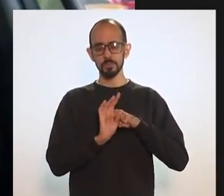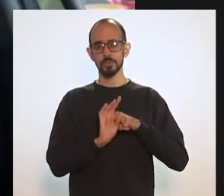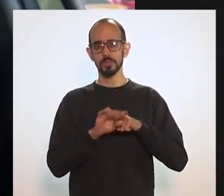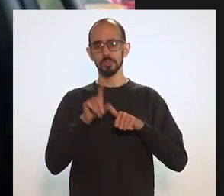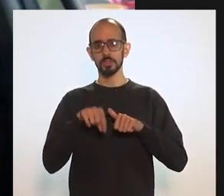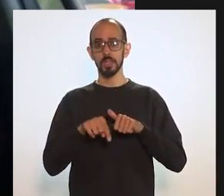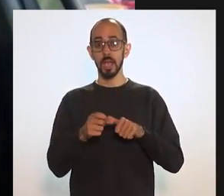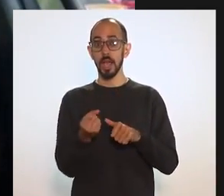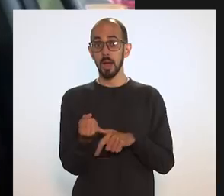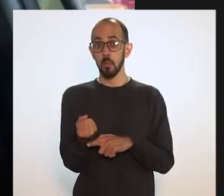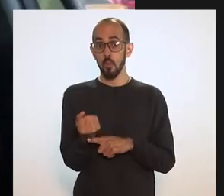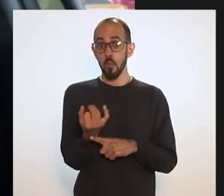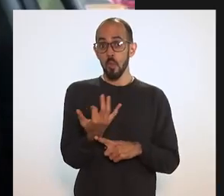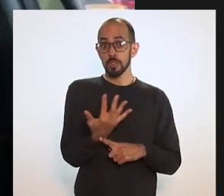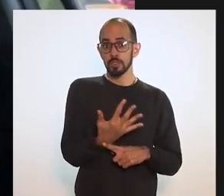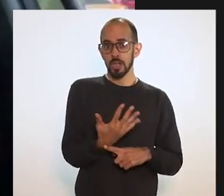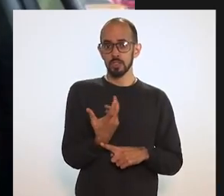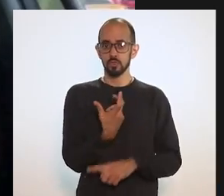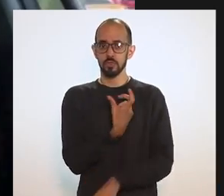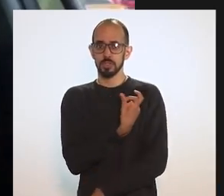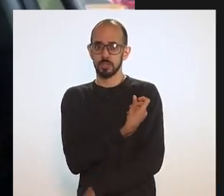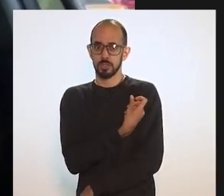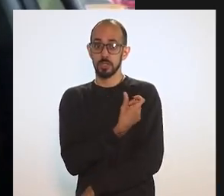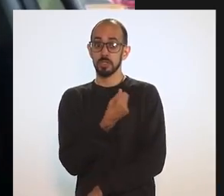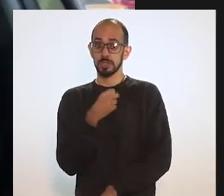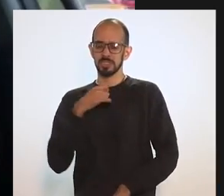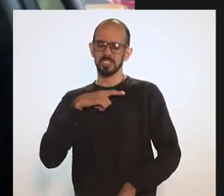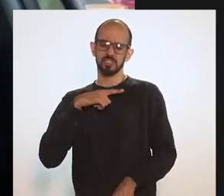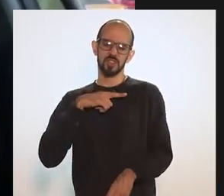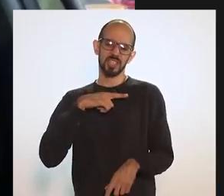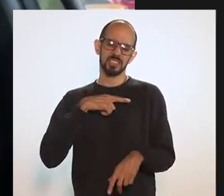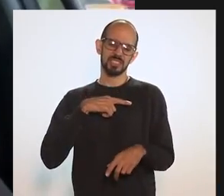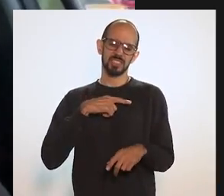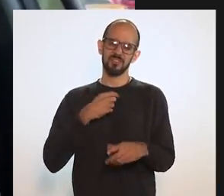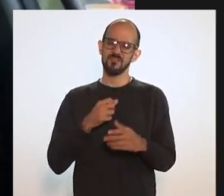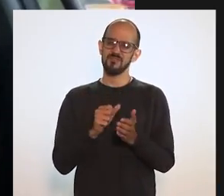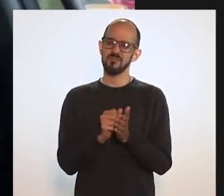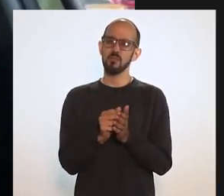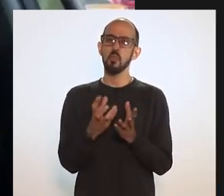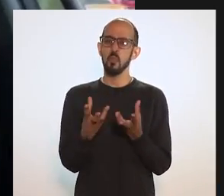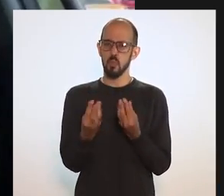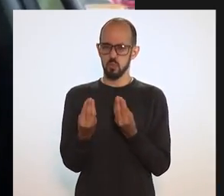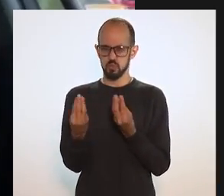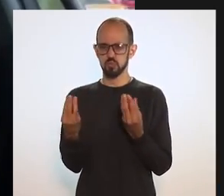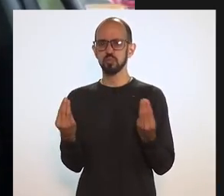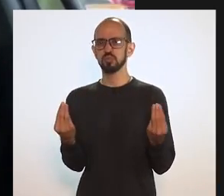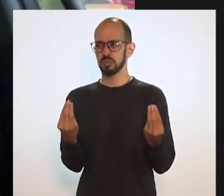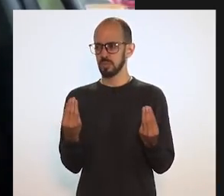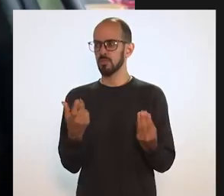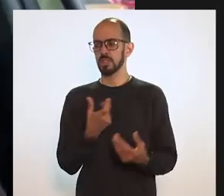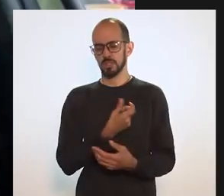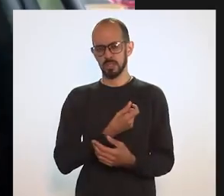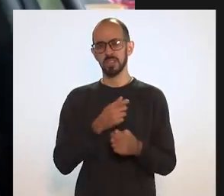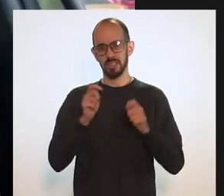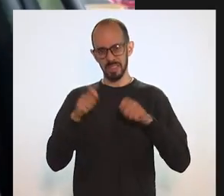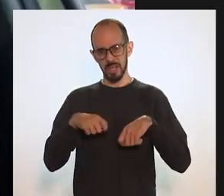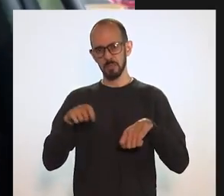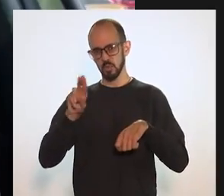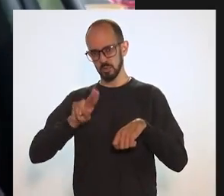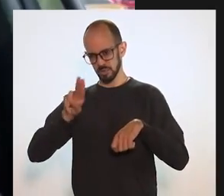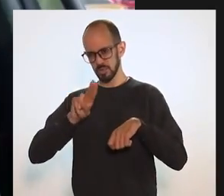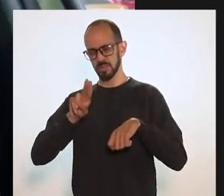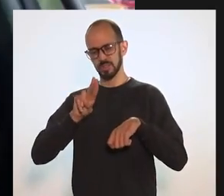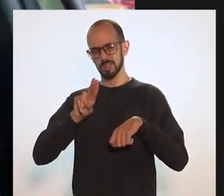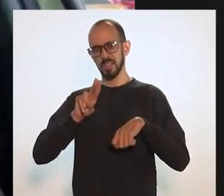disso, que é o volume total de vacinas disponíveis. Se a gente tivesse vacina sem nenhuma limitação, nenhuma limitação,